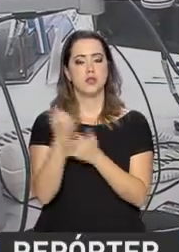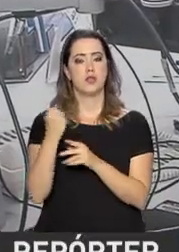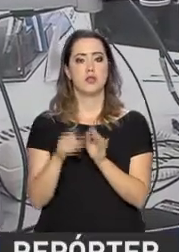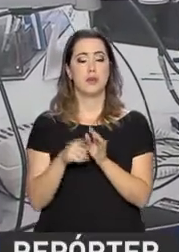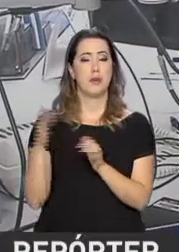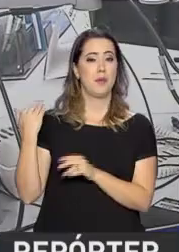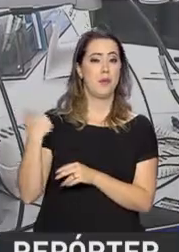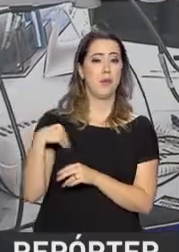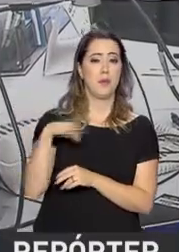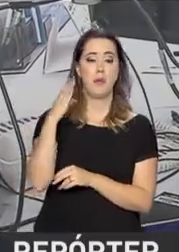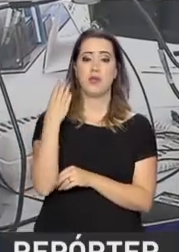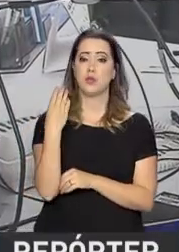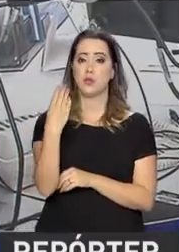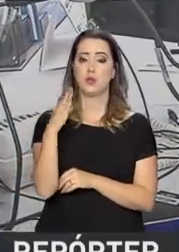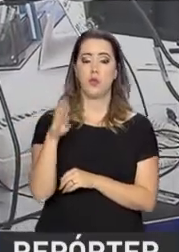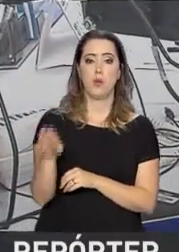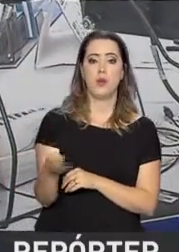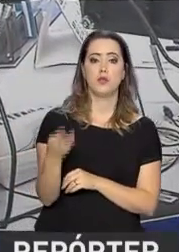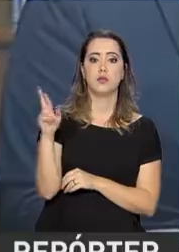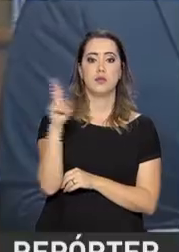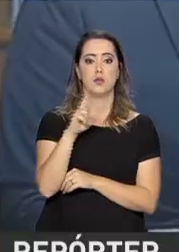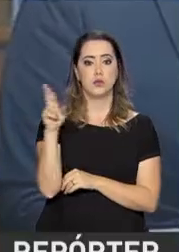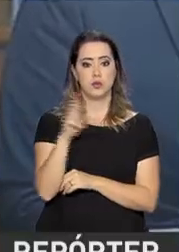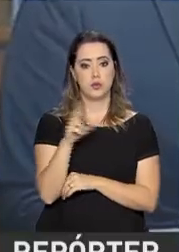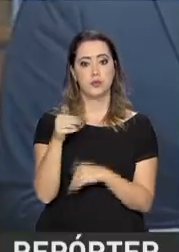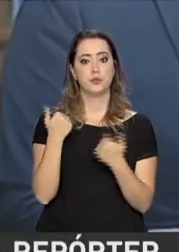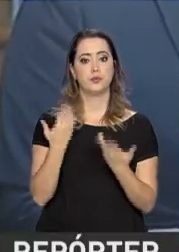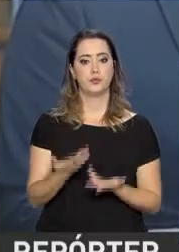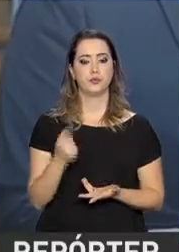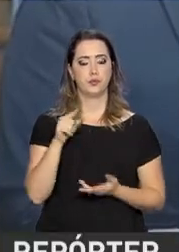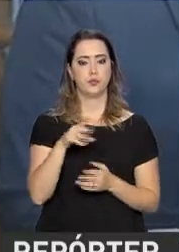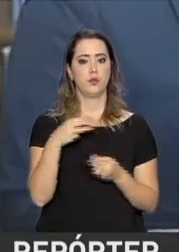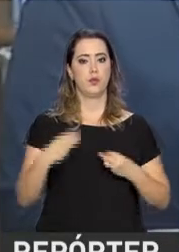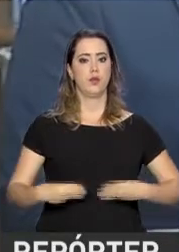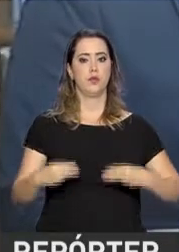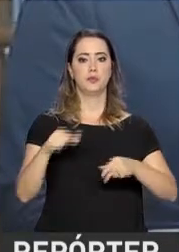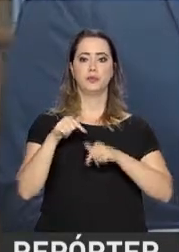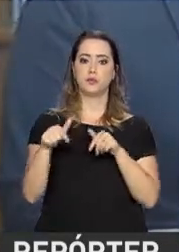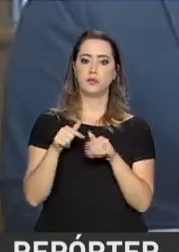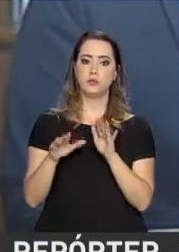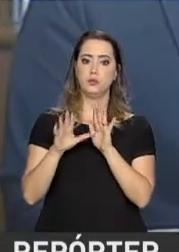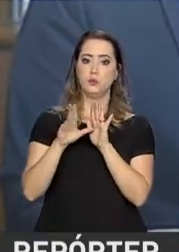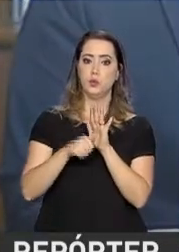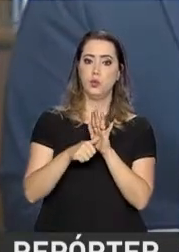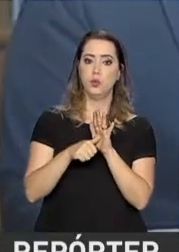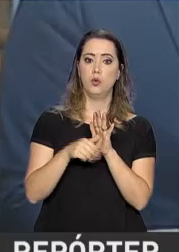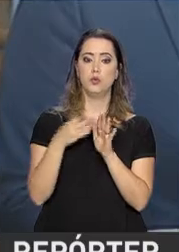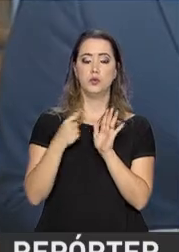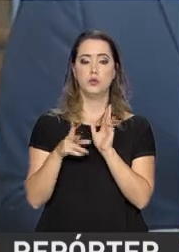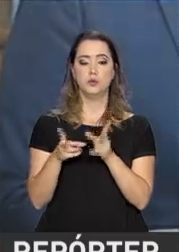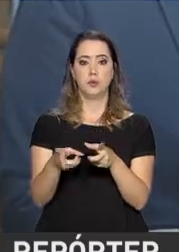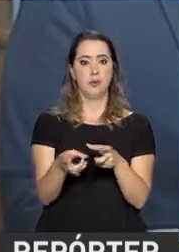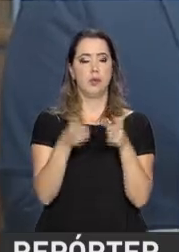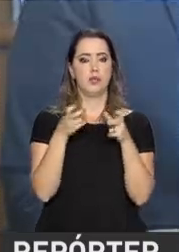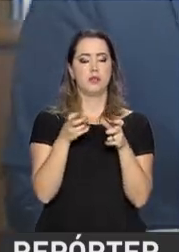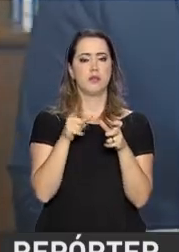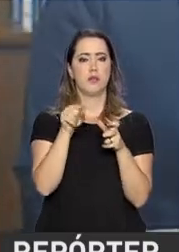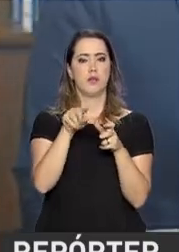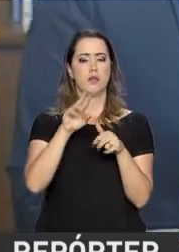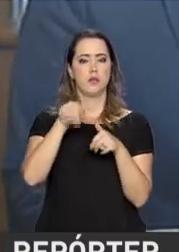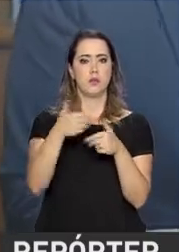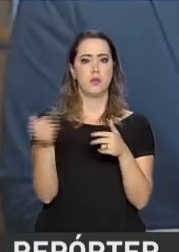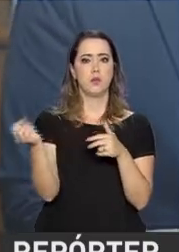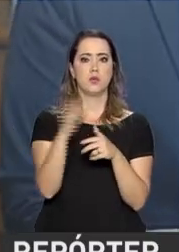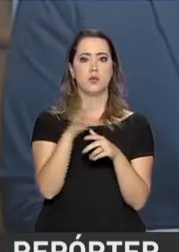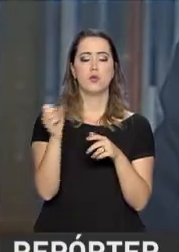prejuízo de mais de R 4,5 milhões. Segundo o Ministério do Trabalho, os golpes foram detectados depois da implantação de um